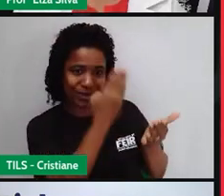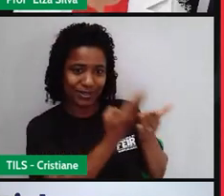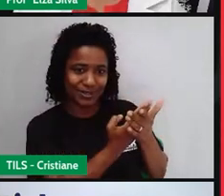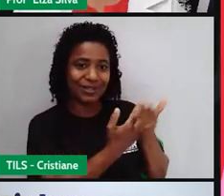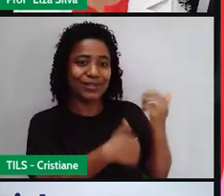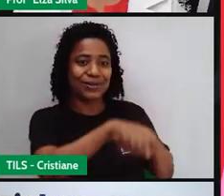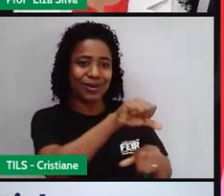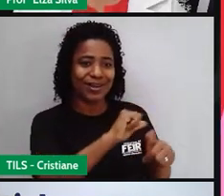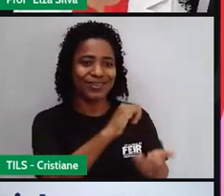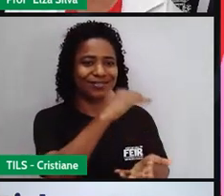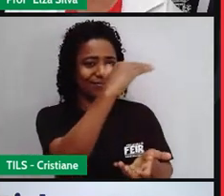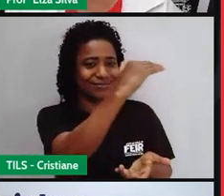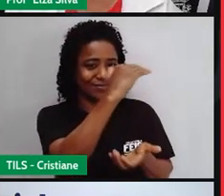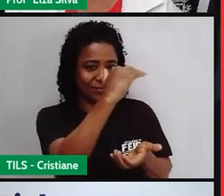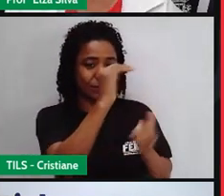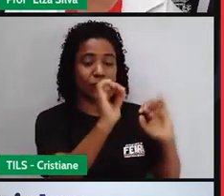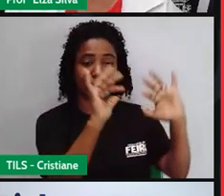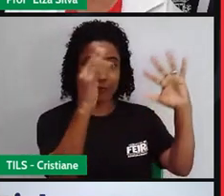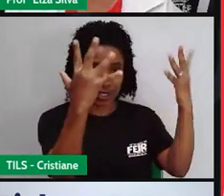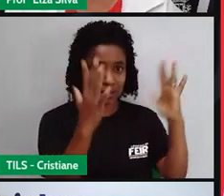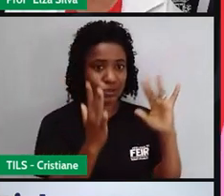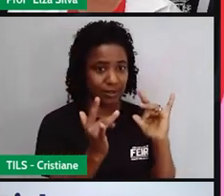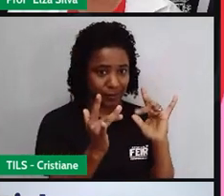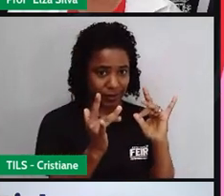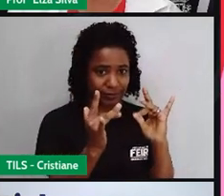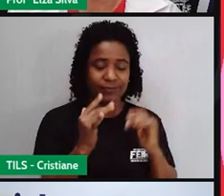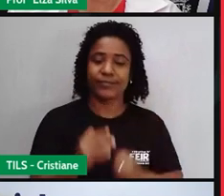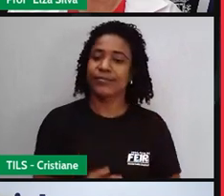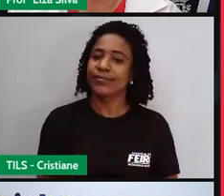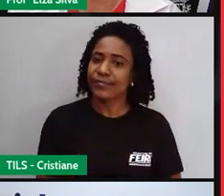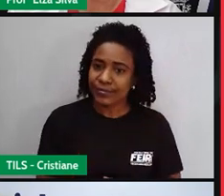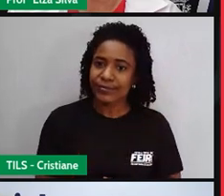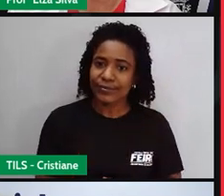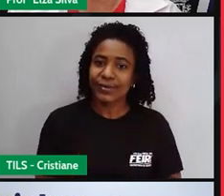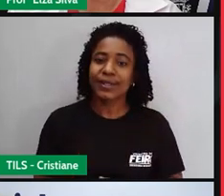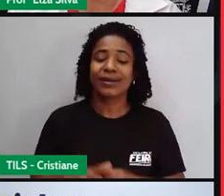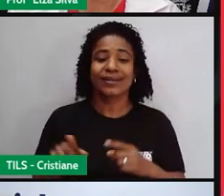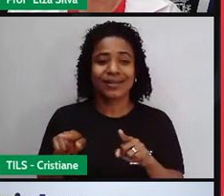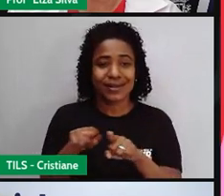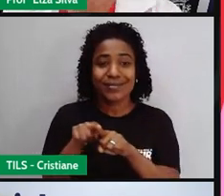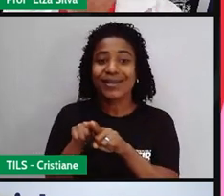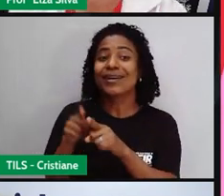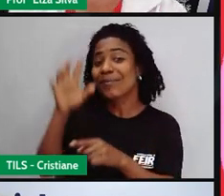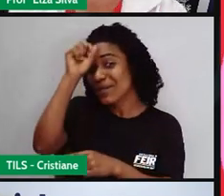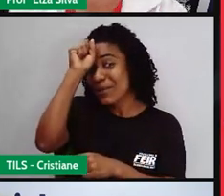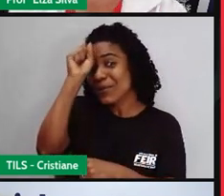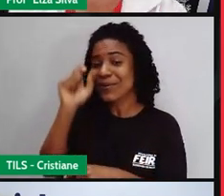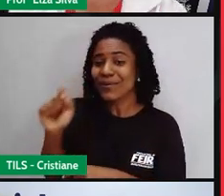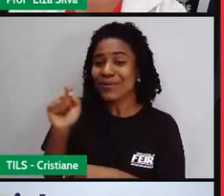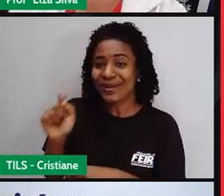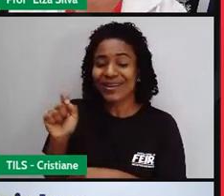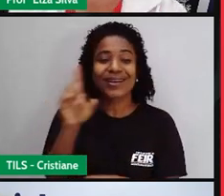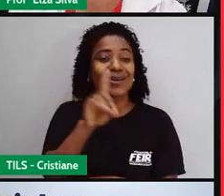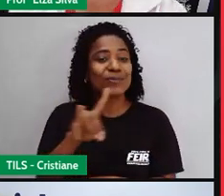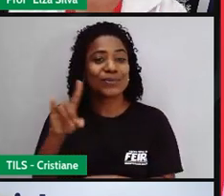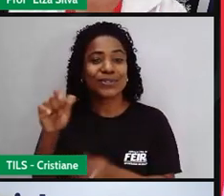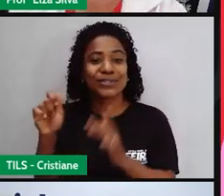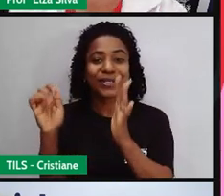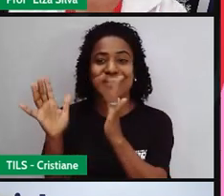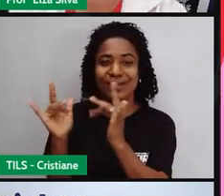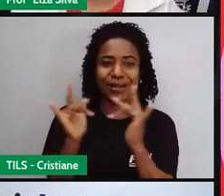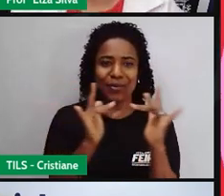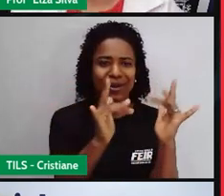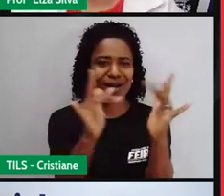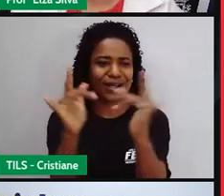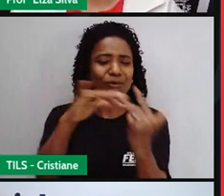hoje? Também aprendemos hoje que o Dia dos Namorados ele é comemorado de forma diferente ao redor